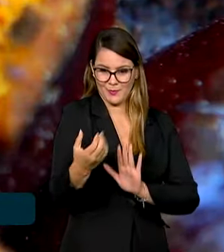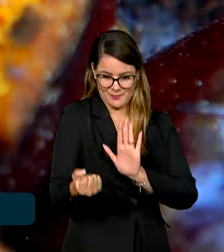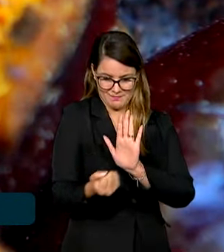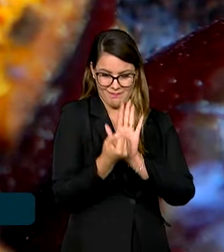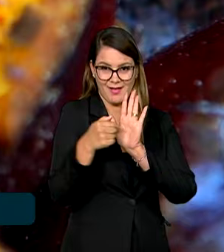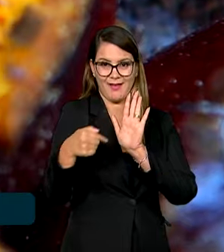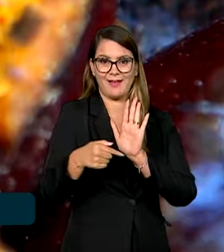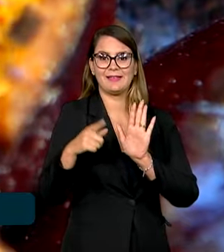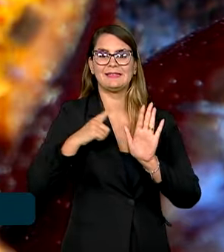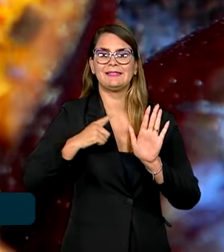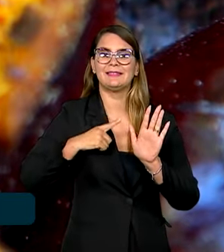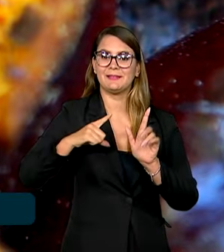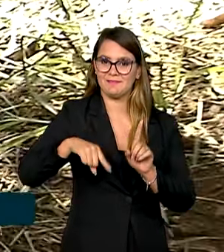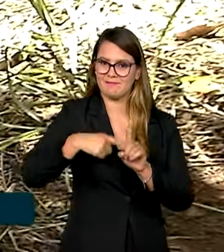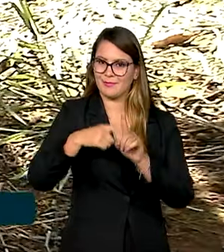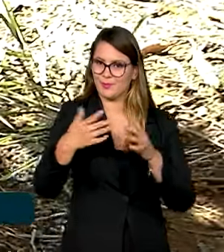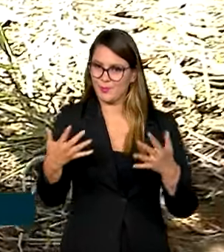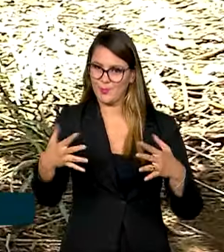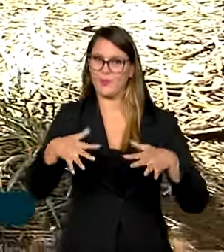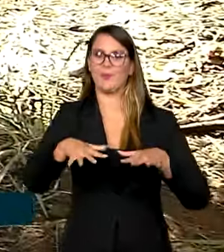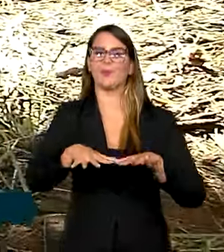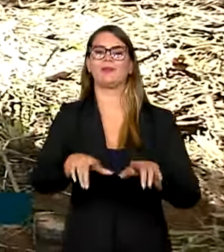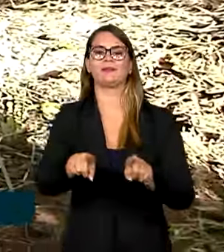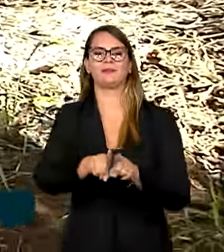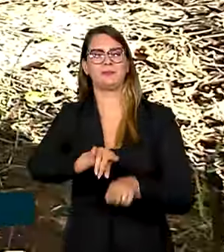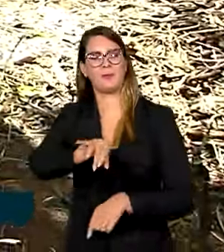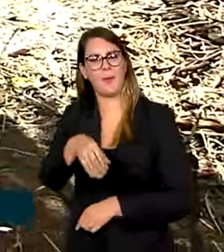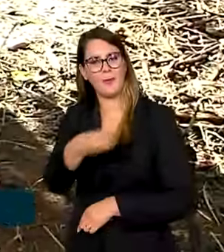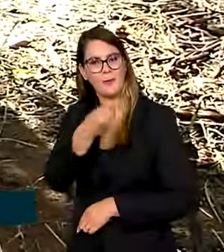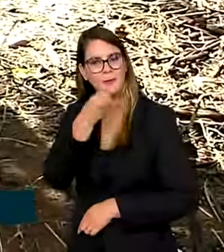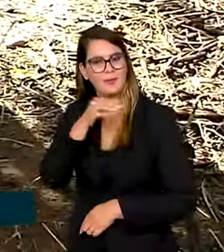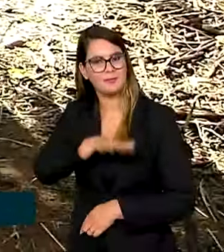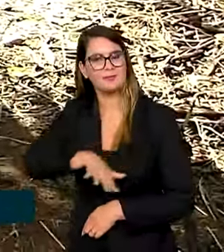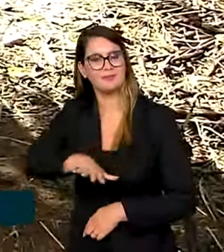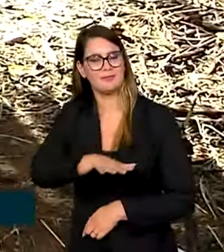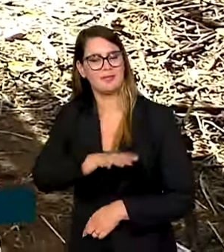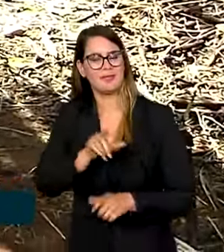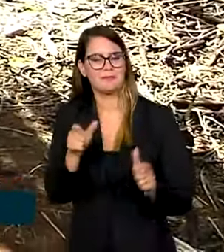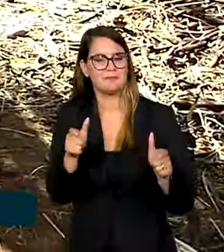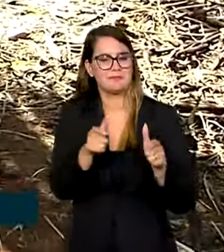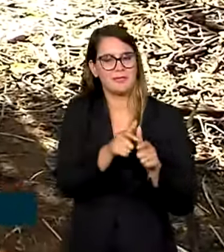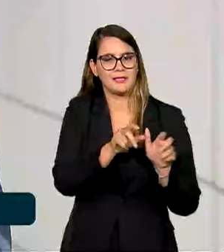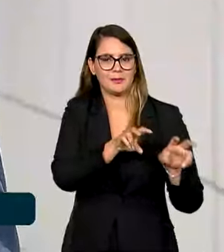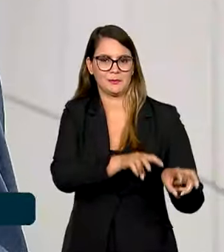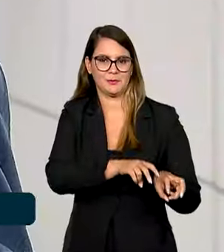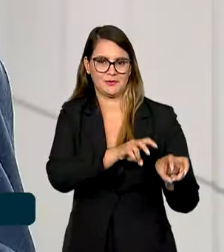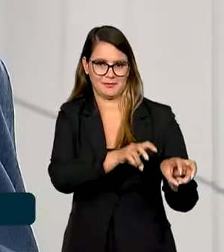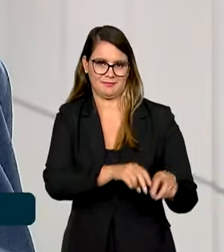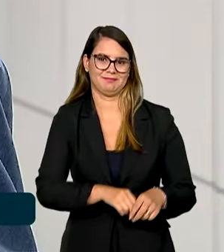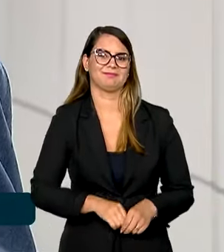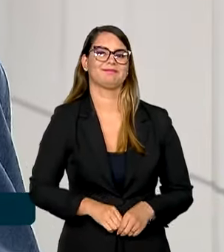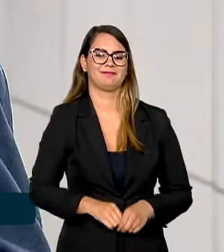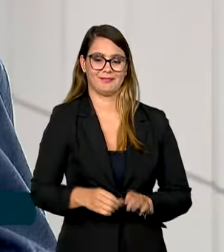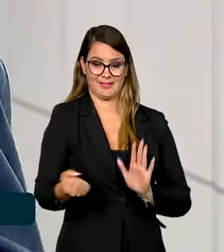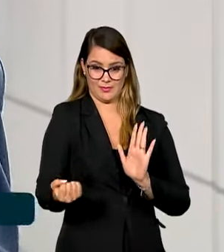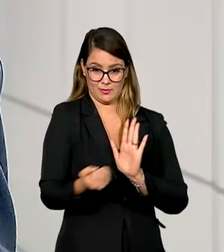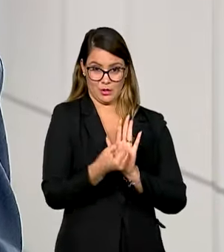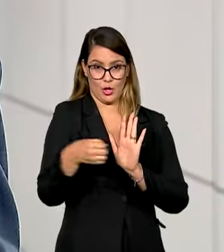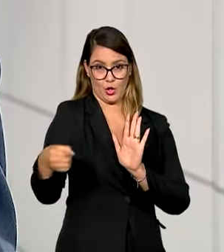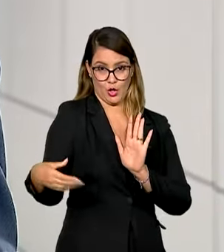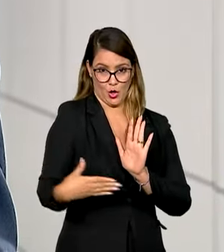vem com mais inclusão e oportunidades para esses pequenos produtores. O novo selo